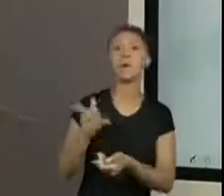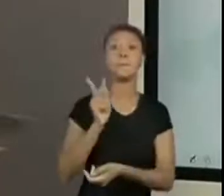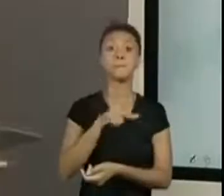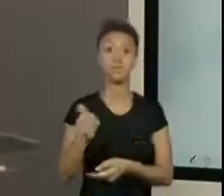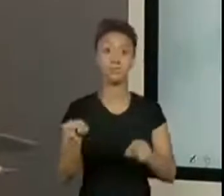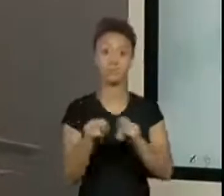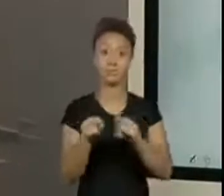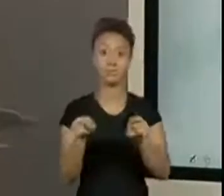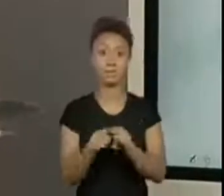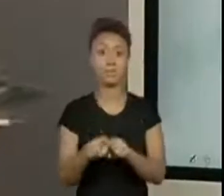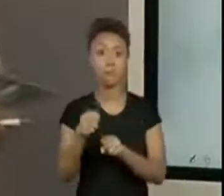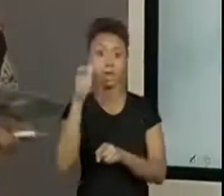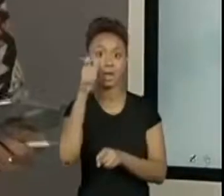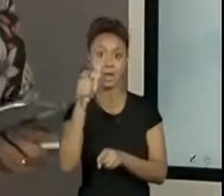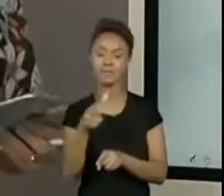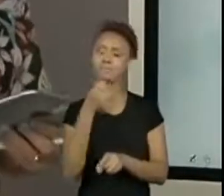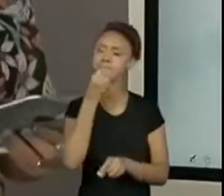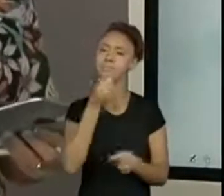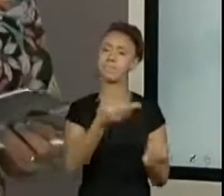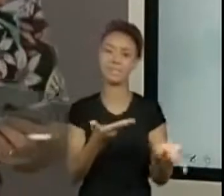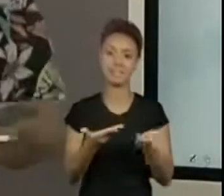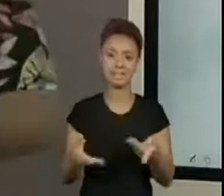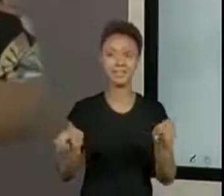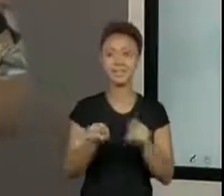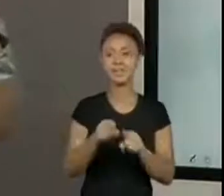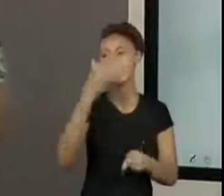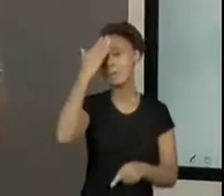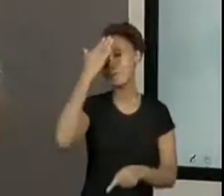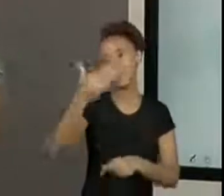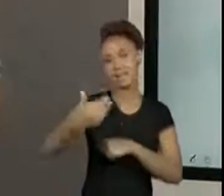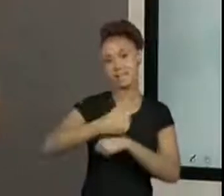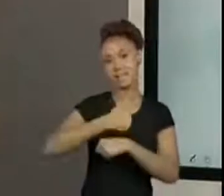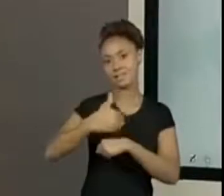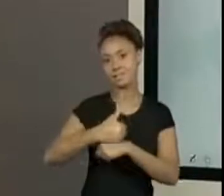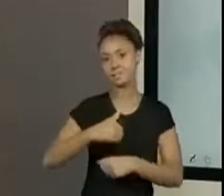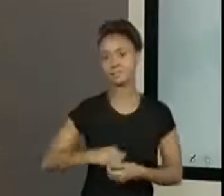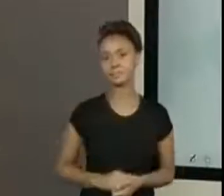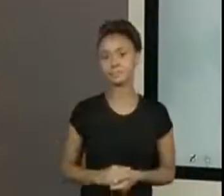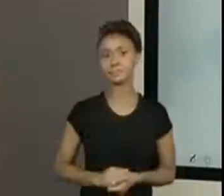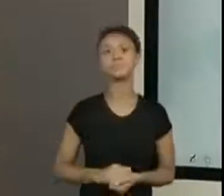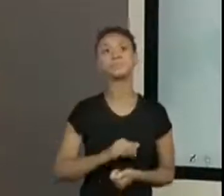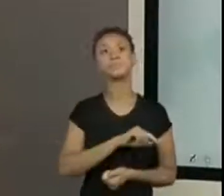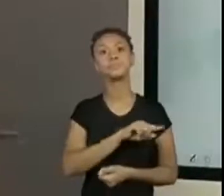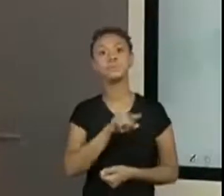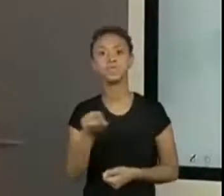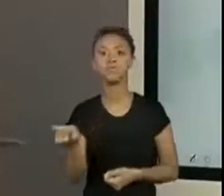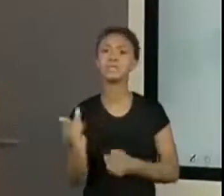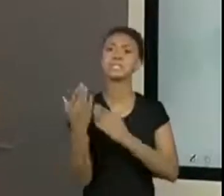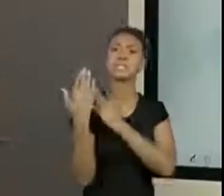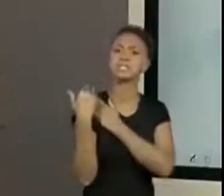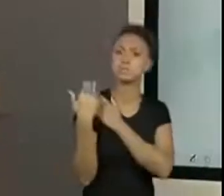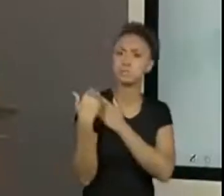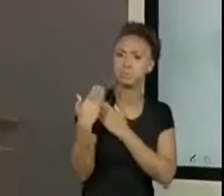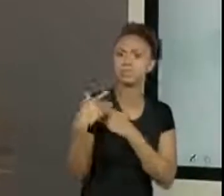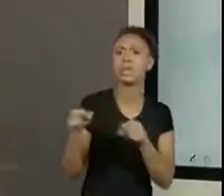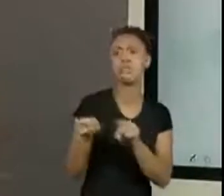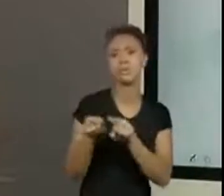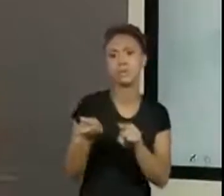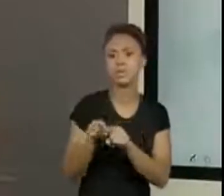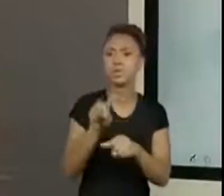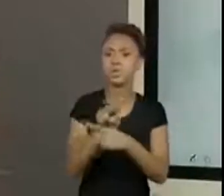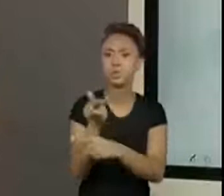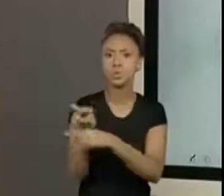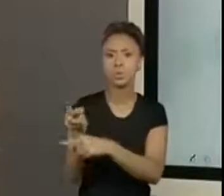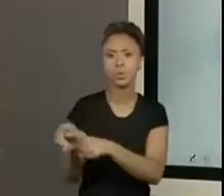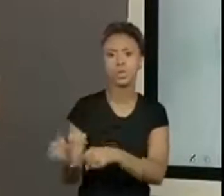conosco, bem-vindos também. A gente agradece a participação. Esses responsáveis que fazem nossos pequenos estarem aqui plugados conosco. Muito